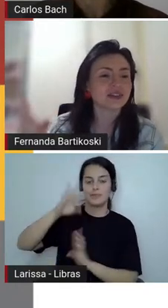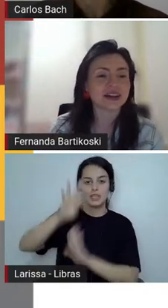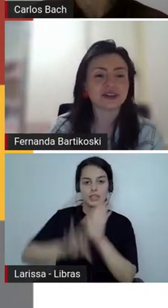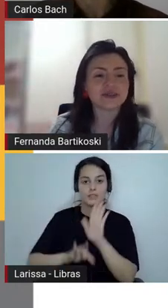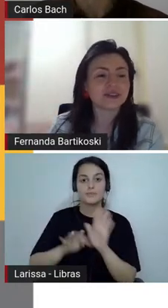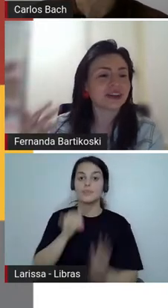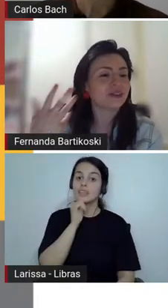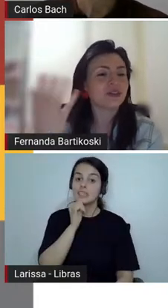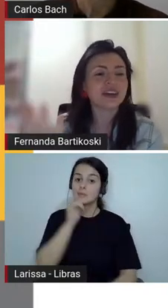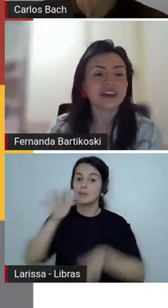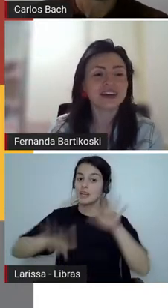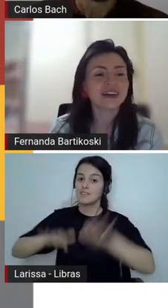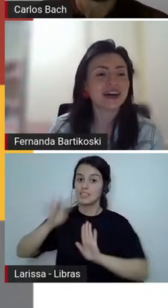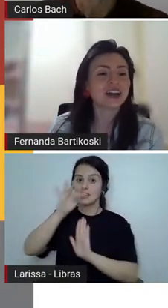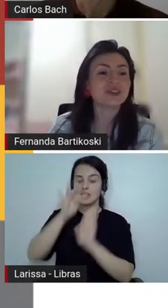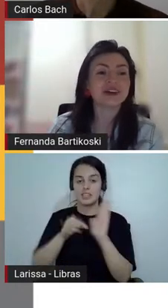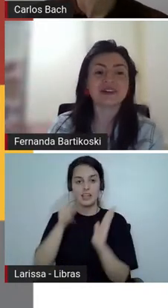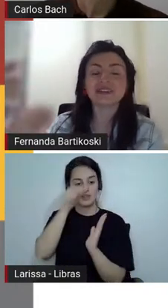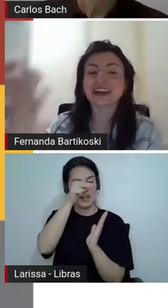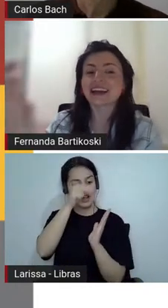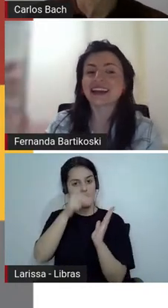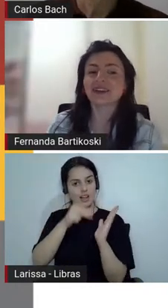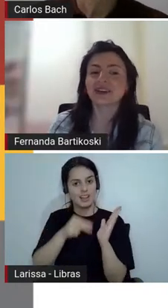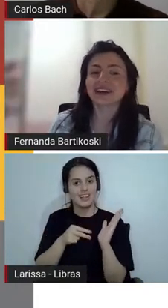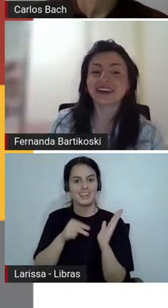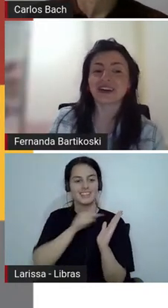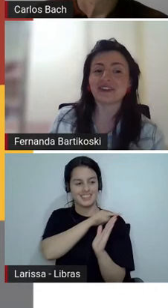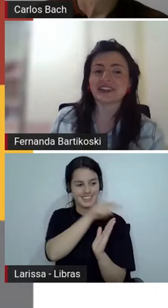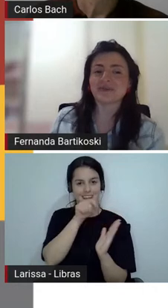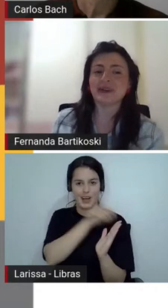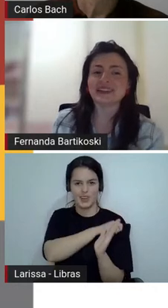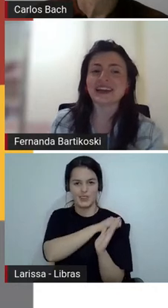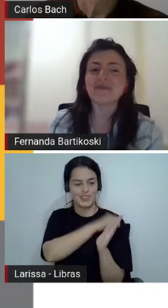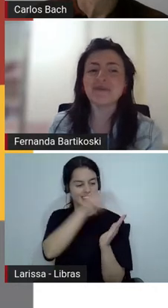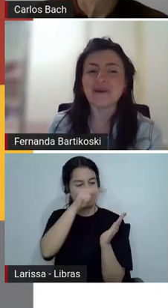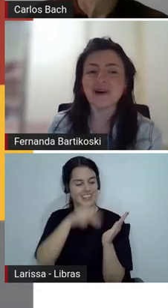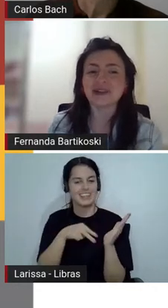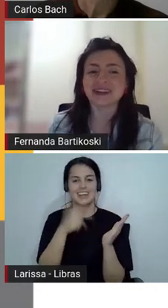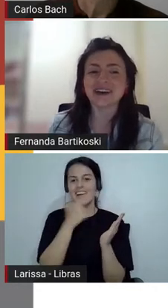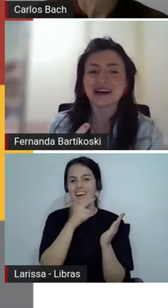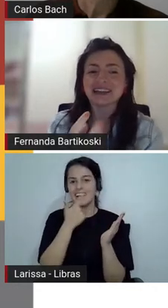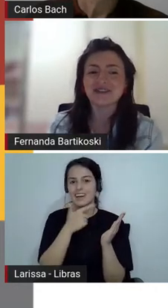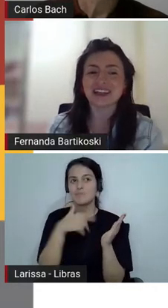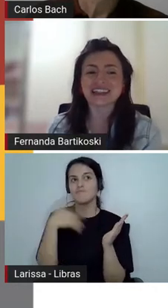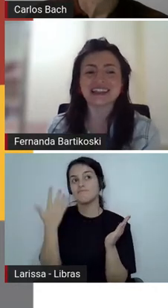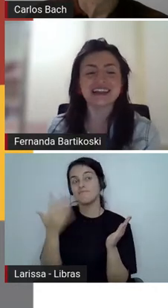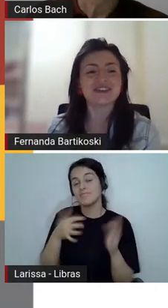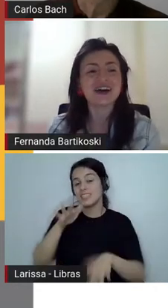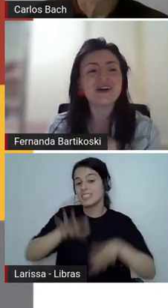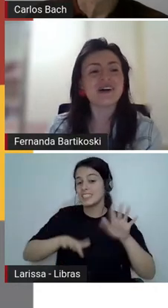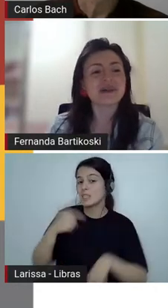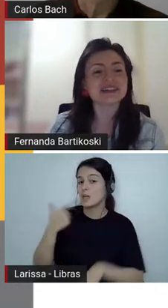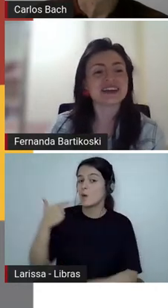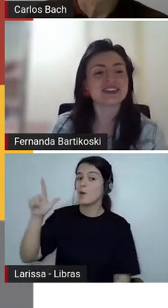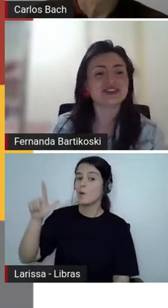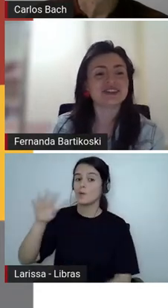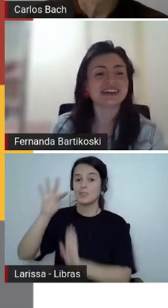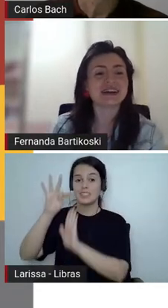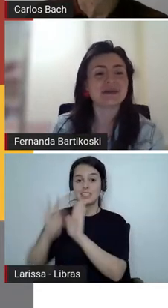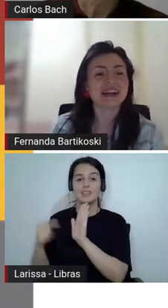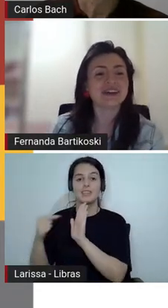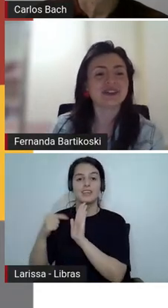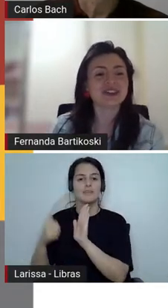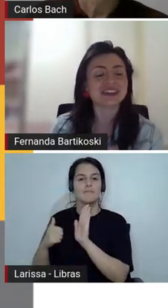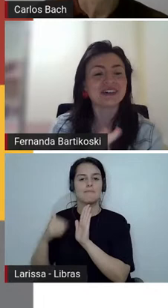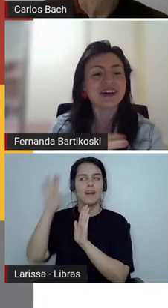gostosa, que os alunos vão ler e vão rir, a gente vai encontrar aquela crônica que vai fazer pensar um pouco, né, mais reflexiva, como as que a gente